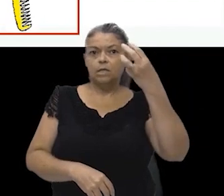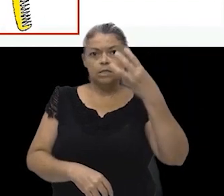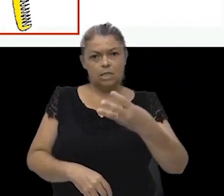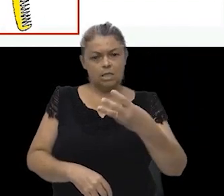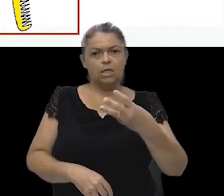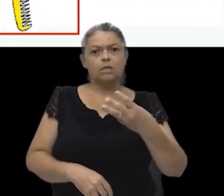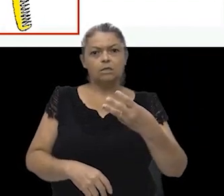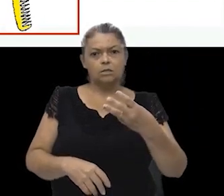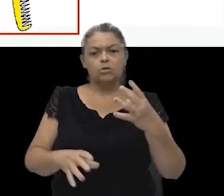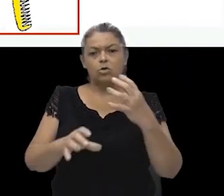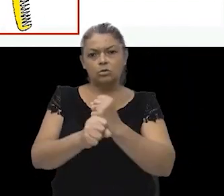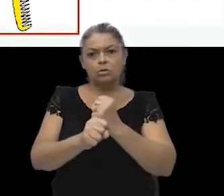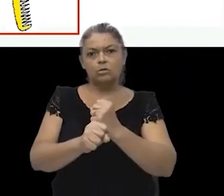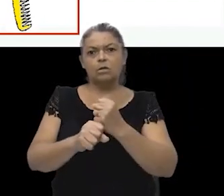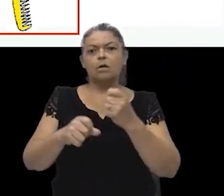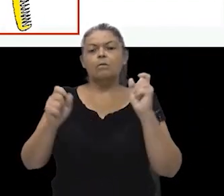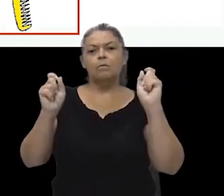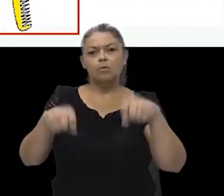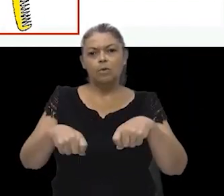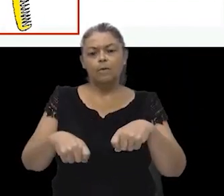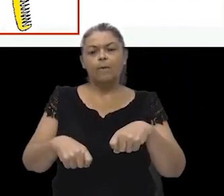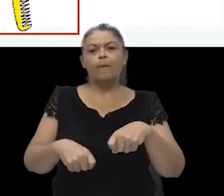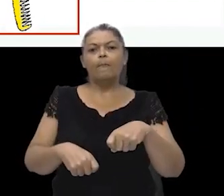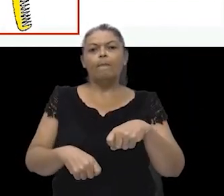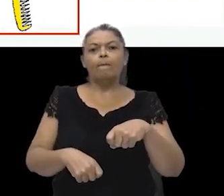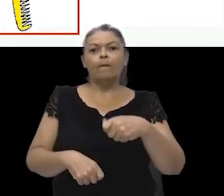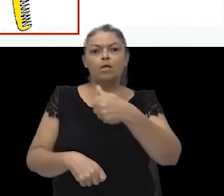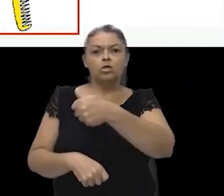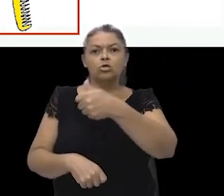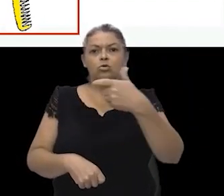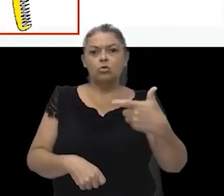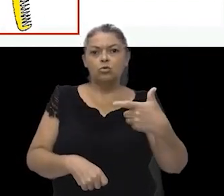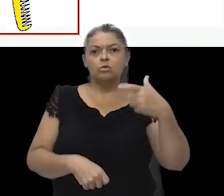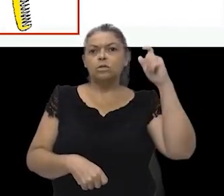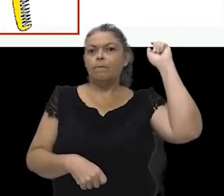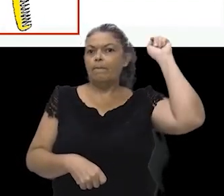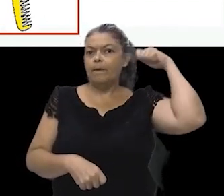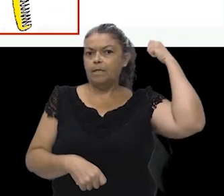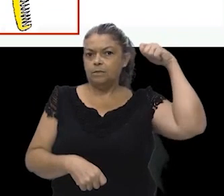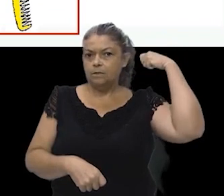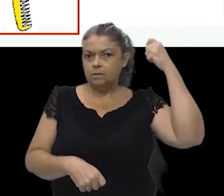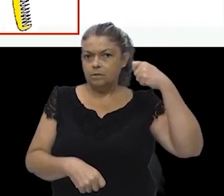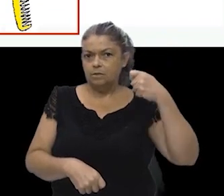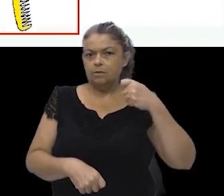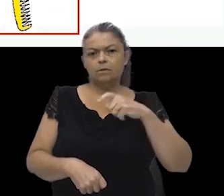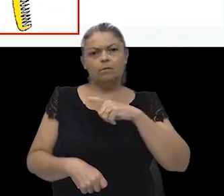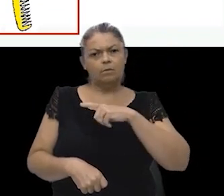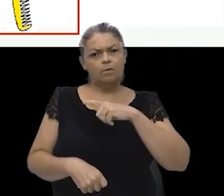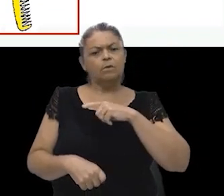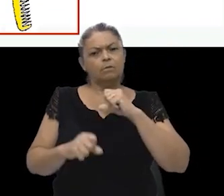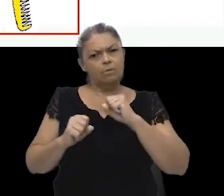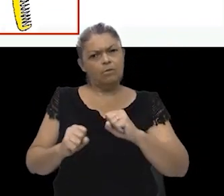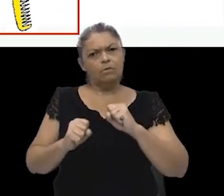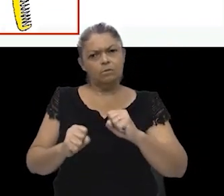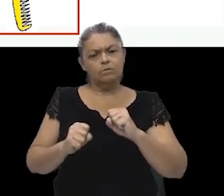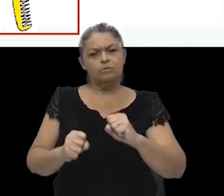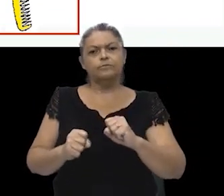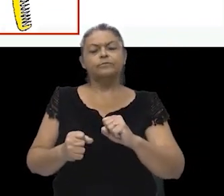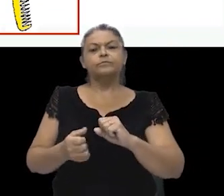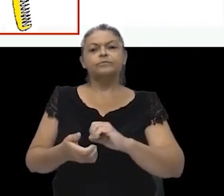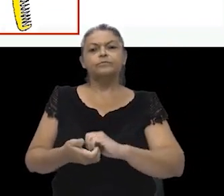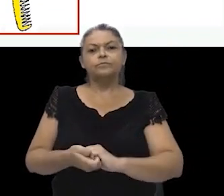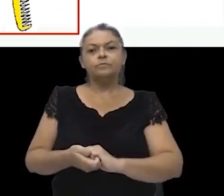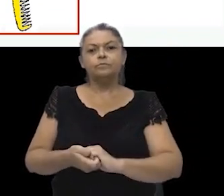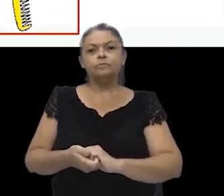possibilidades desse evento. Aqui, 12 pentes. Então, podemos determinar isso através de